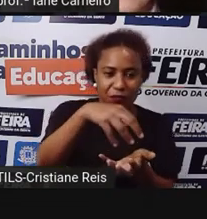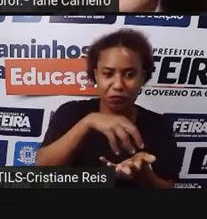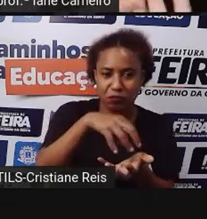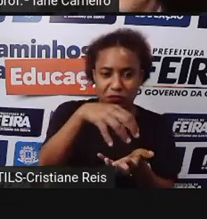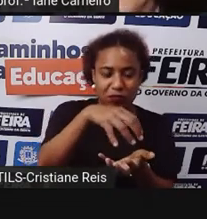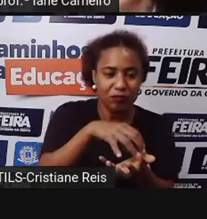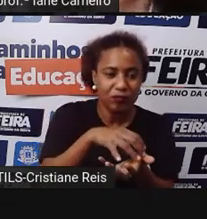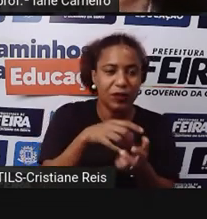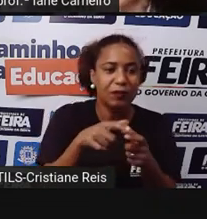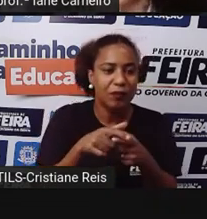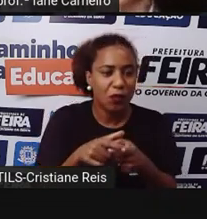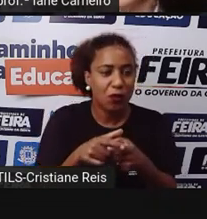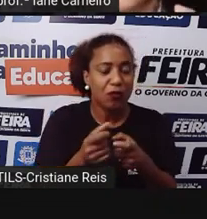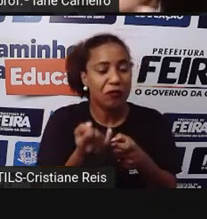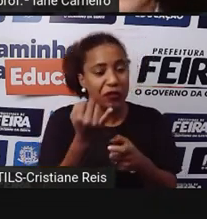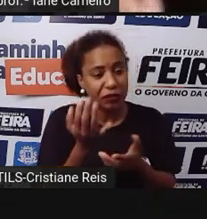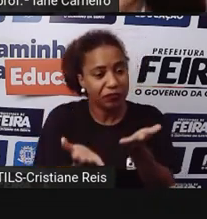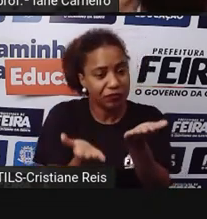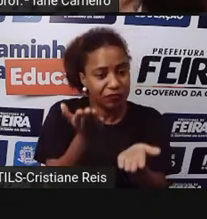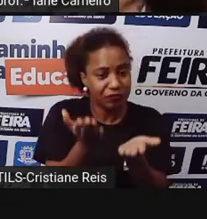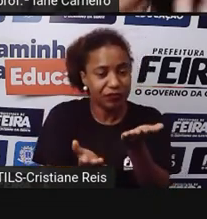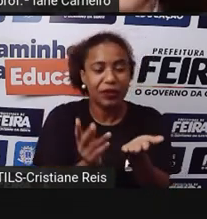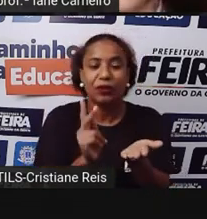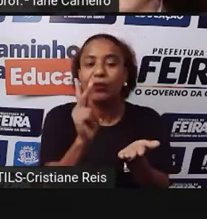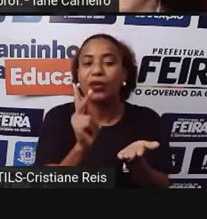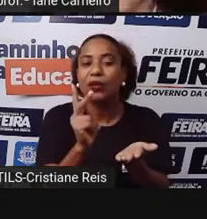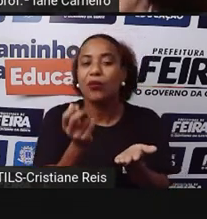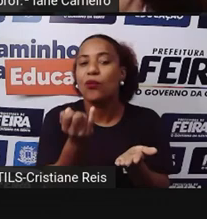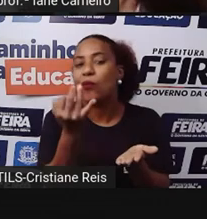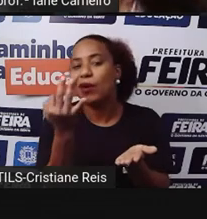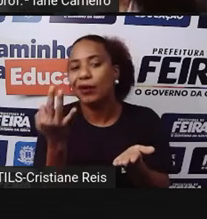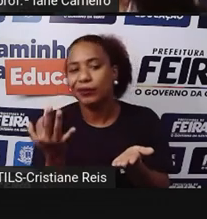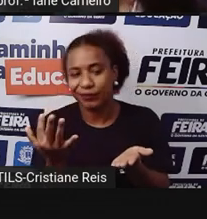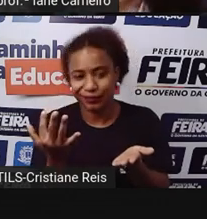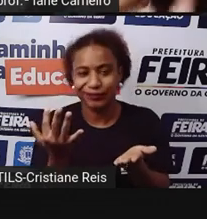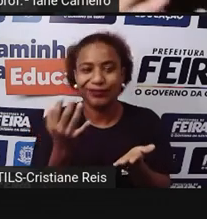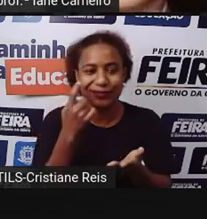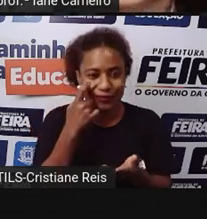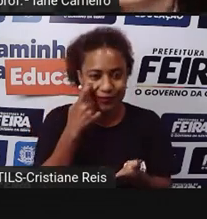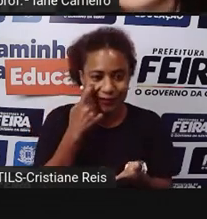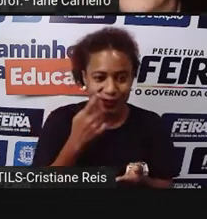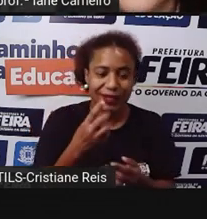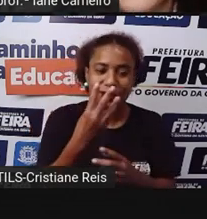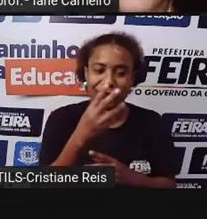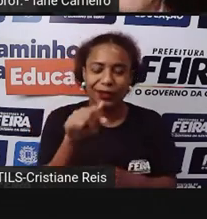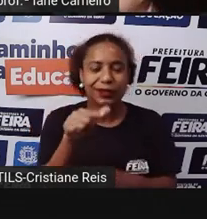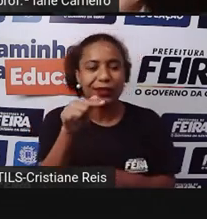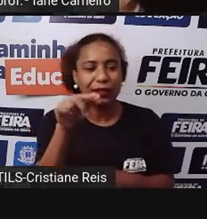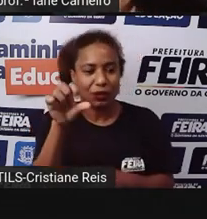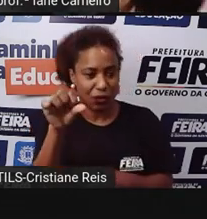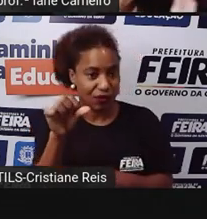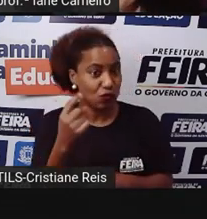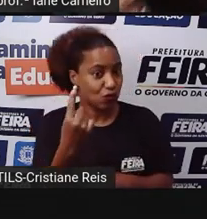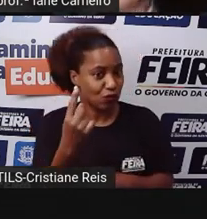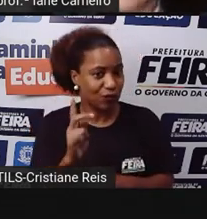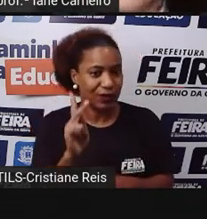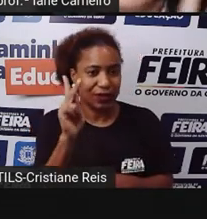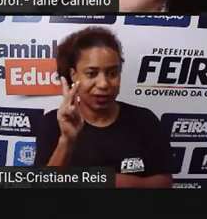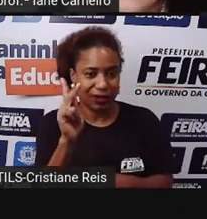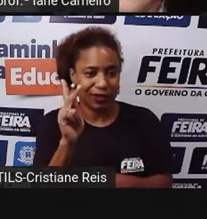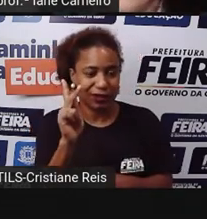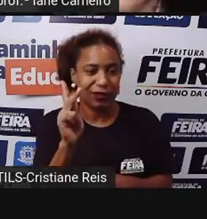ver A quantidade De tomates Que tem ali E aí ele faz o cálculo Né? Você O quilo custa 3,79 Mas você só pegou